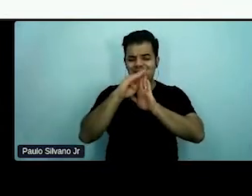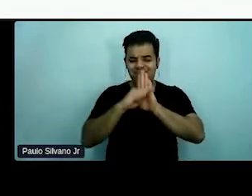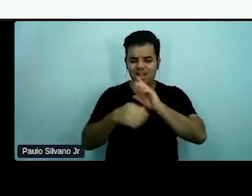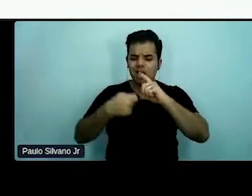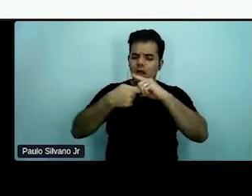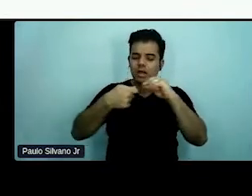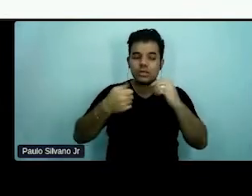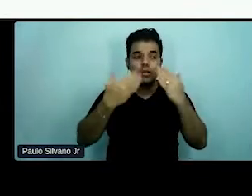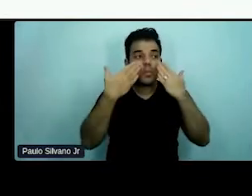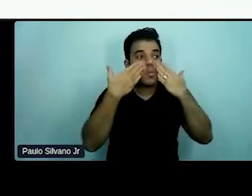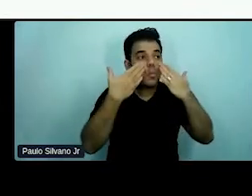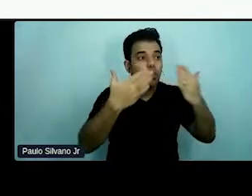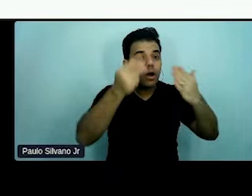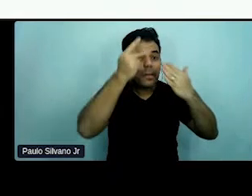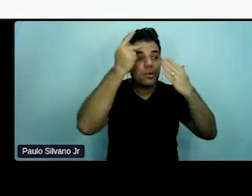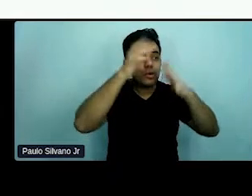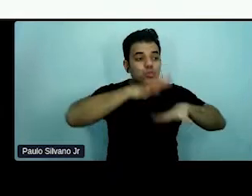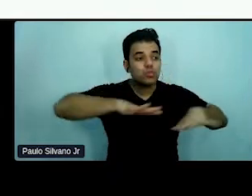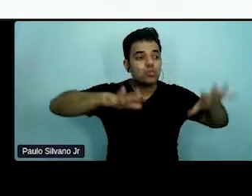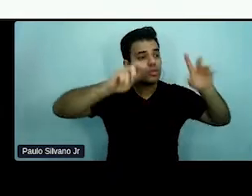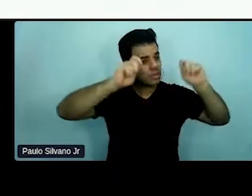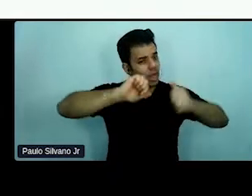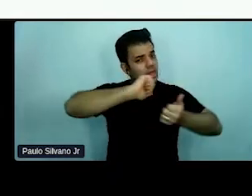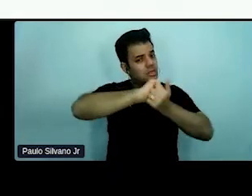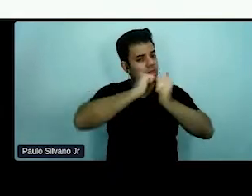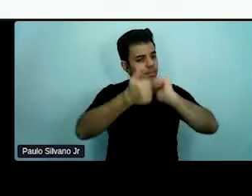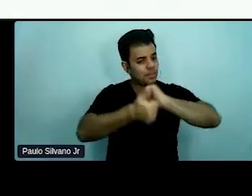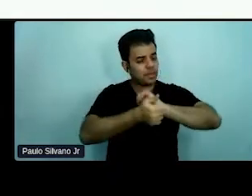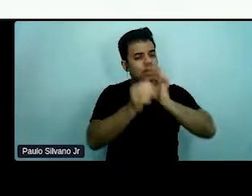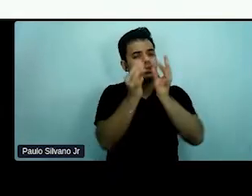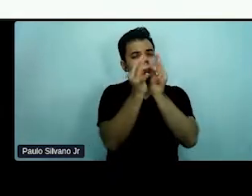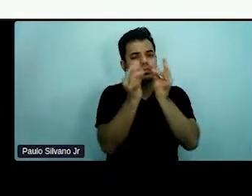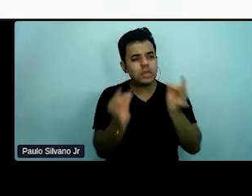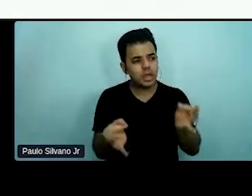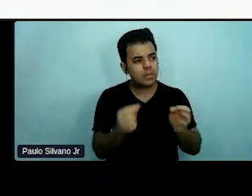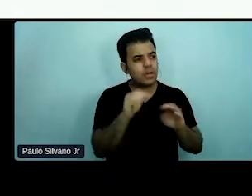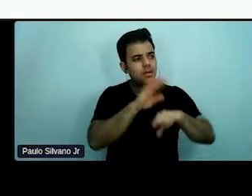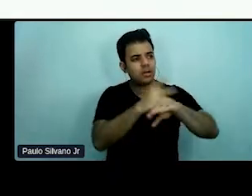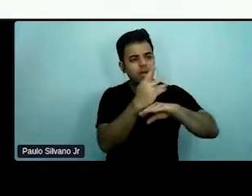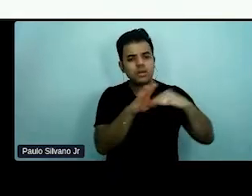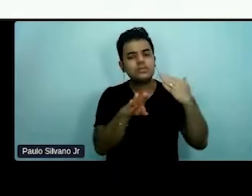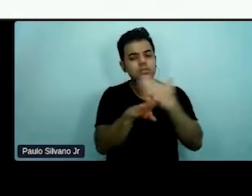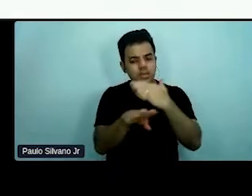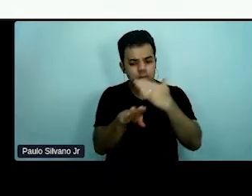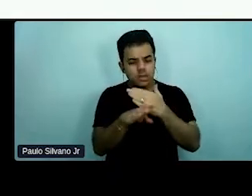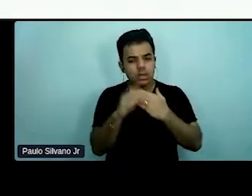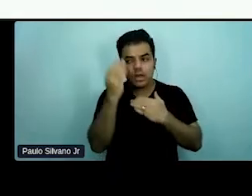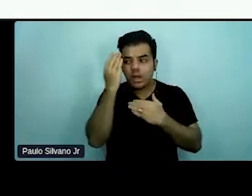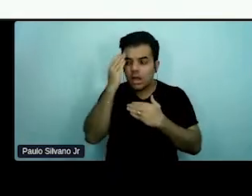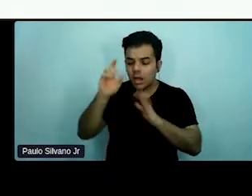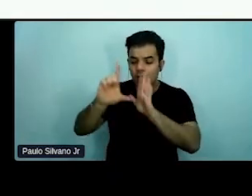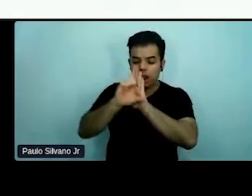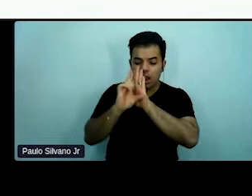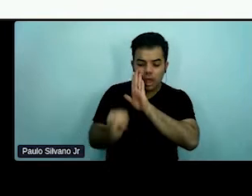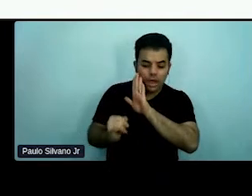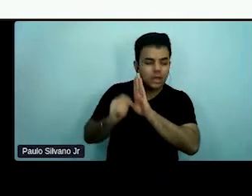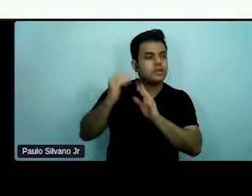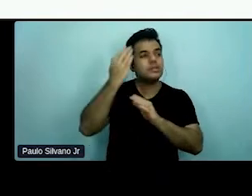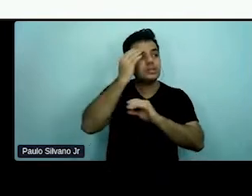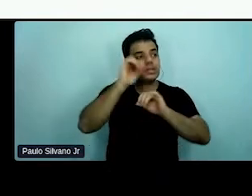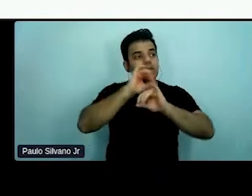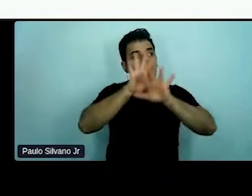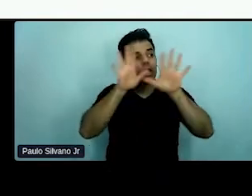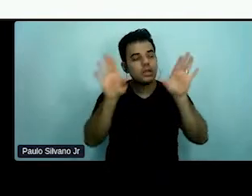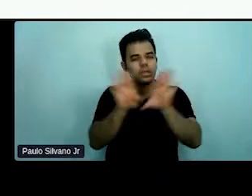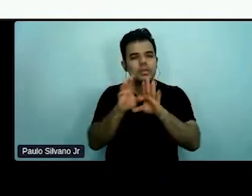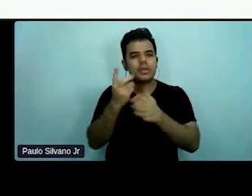mostrar como isso pode ser mais simples, como isso pode ser mais acessível. O legal design, ele usa recursos tanto do